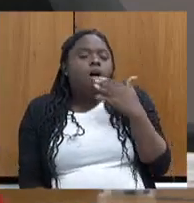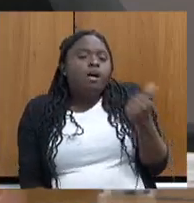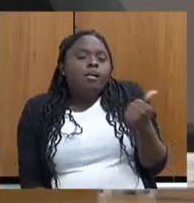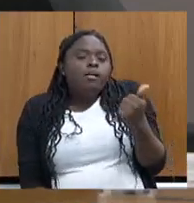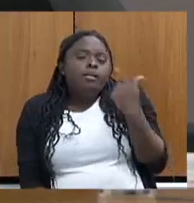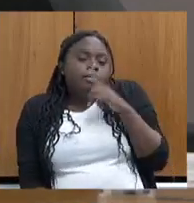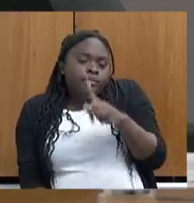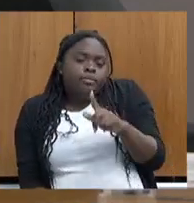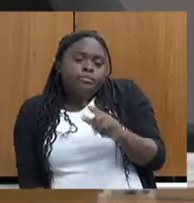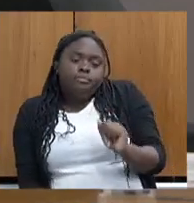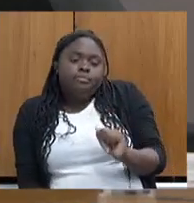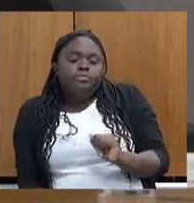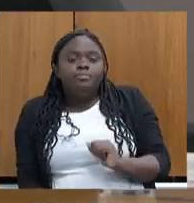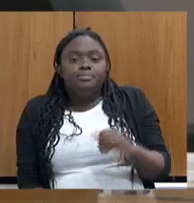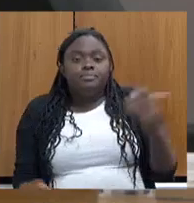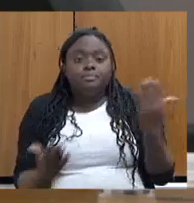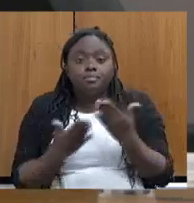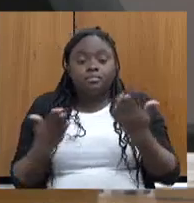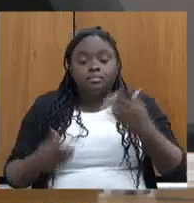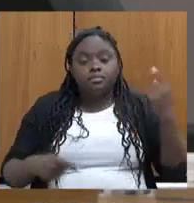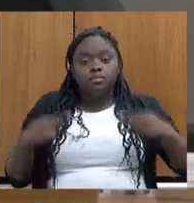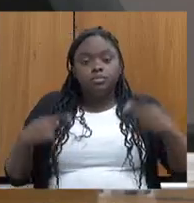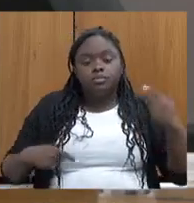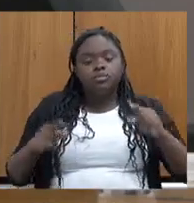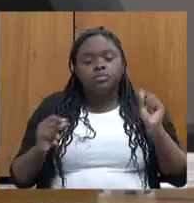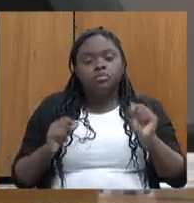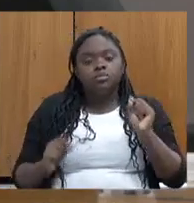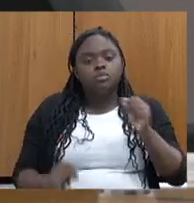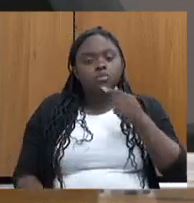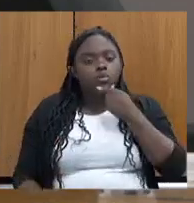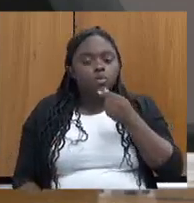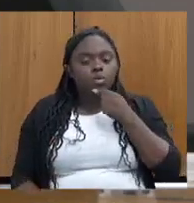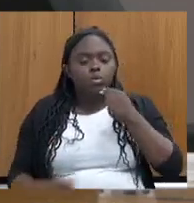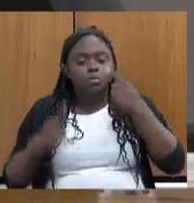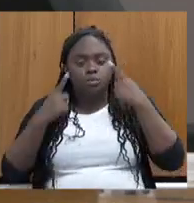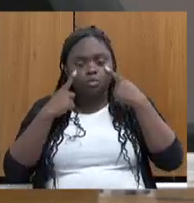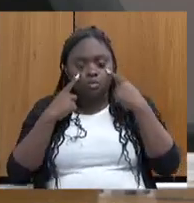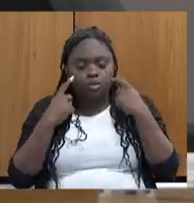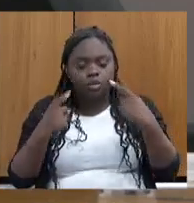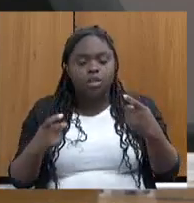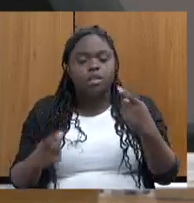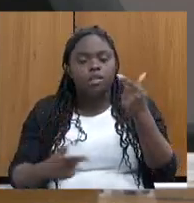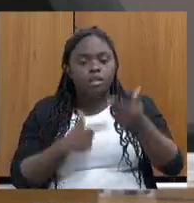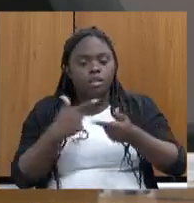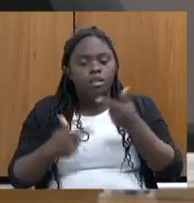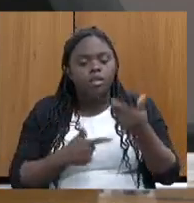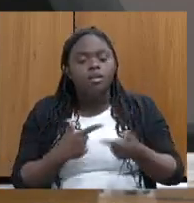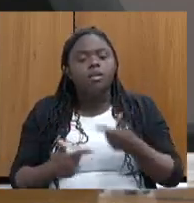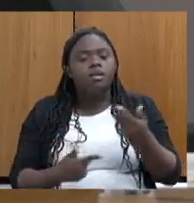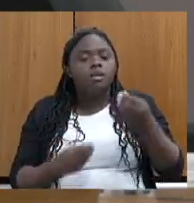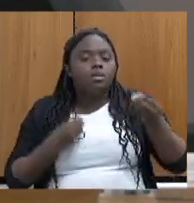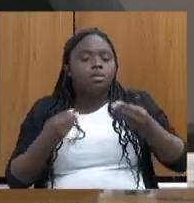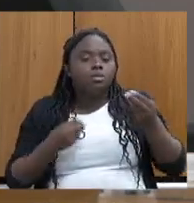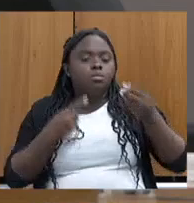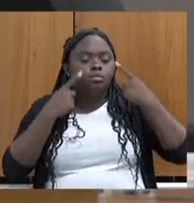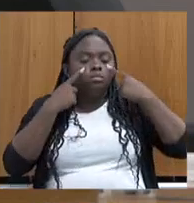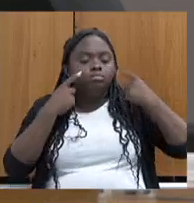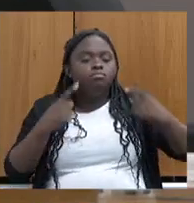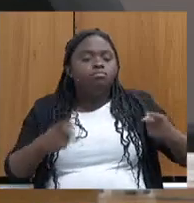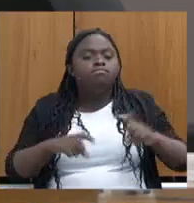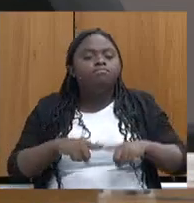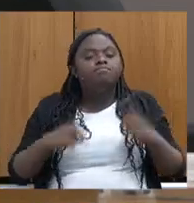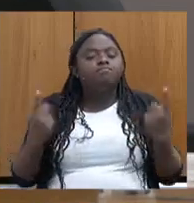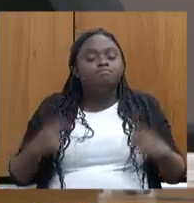Hoje, nós vemos discutindo muito a questão do homem violentador para trabalhar com ele essa questão da violência, mas ainda